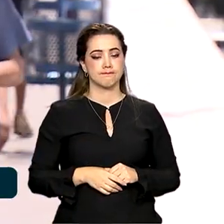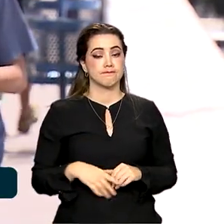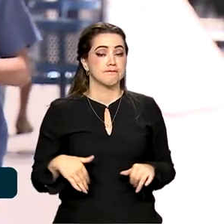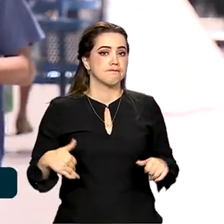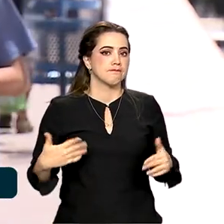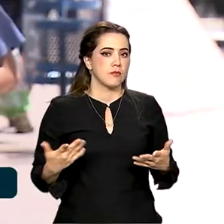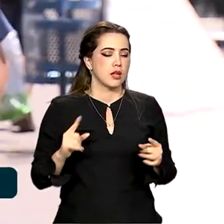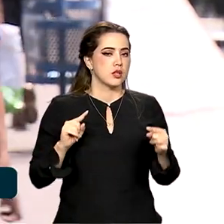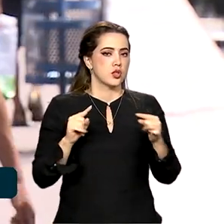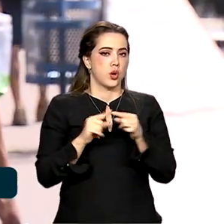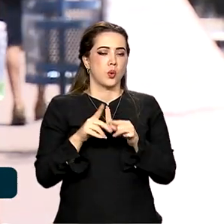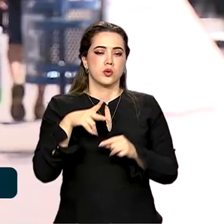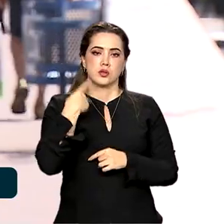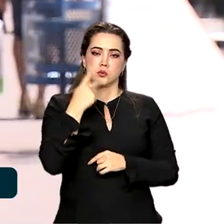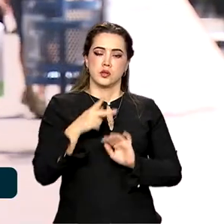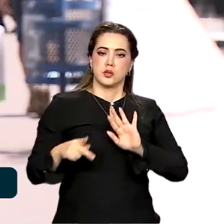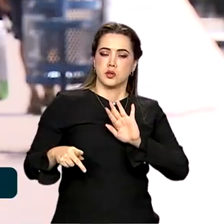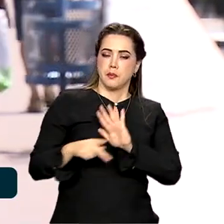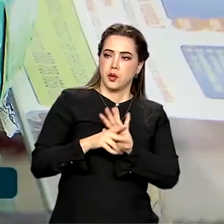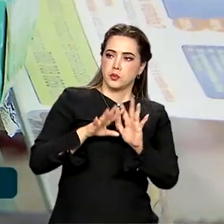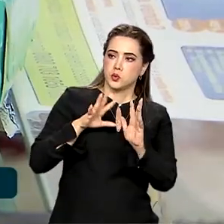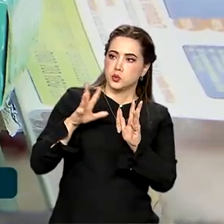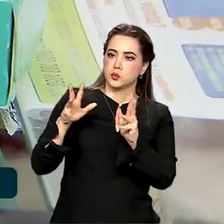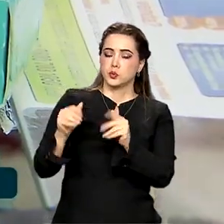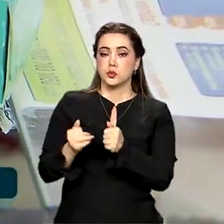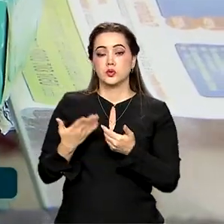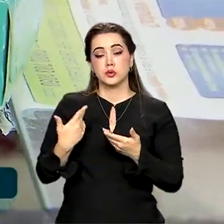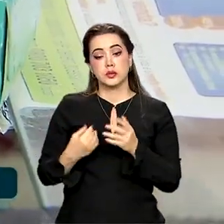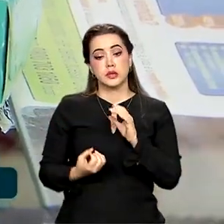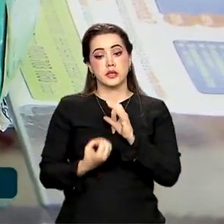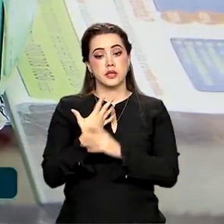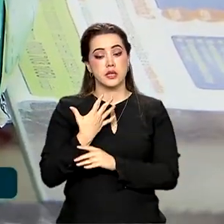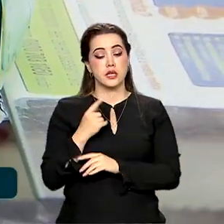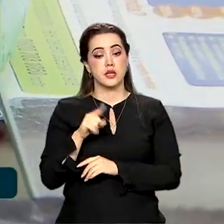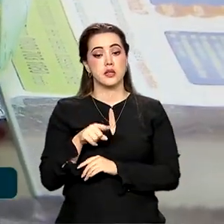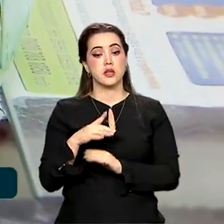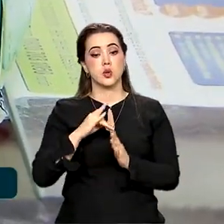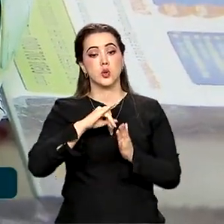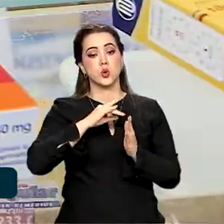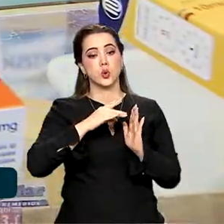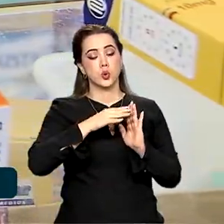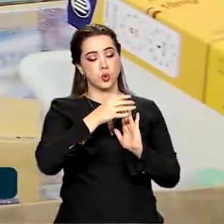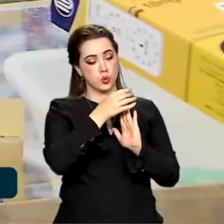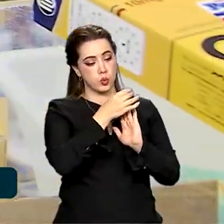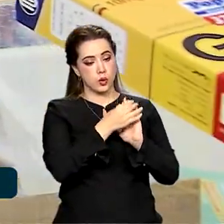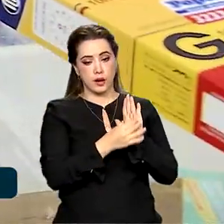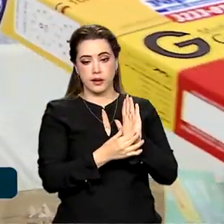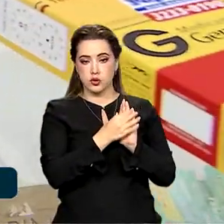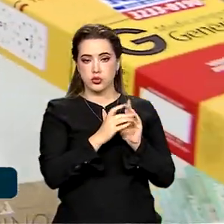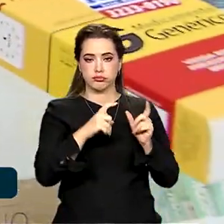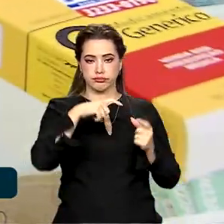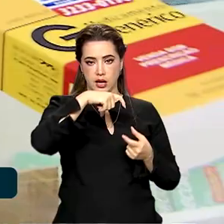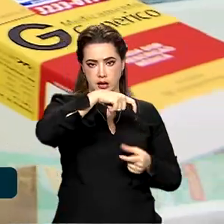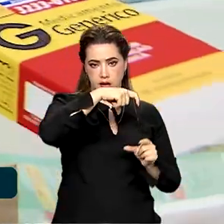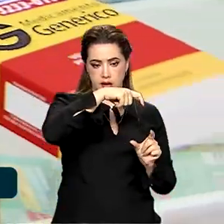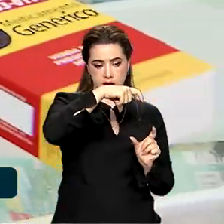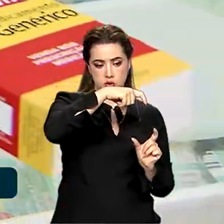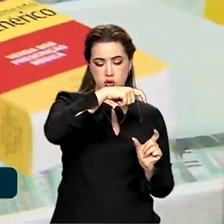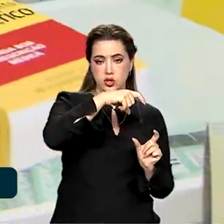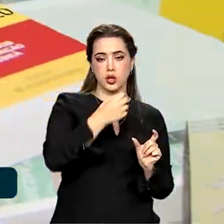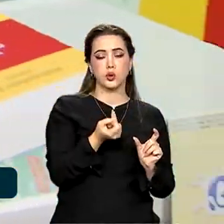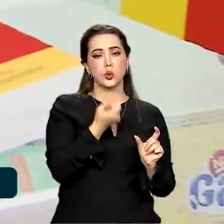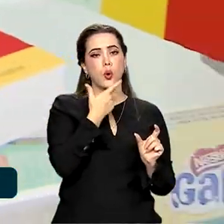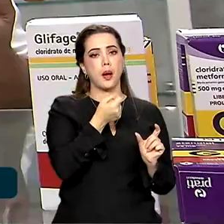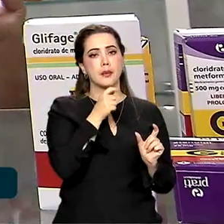está alinhada com políticas internacionais que estabelecem que os rótulos de todos os medicamentos deverão